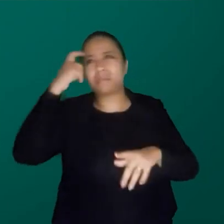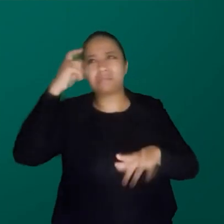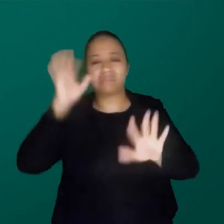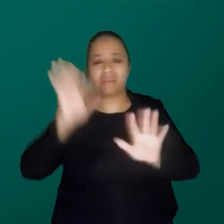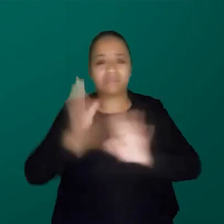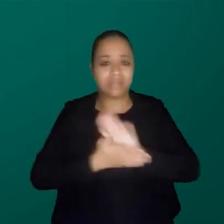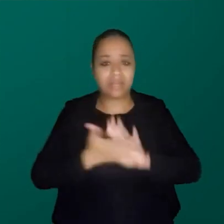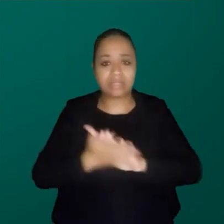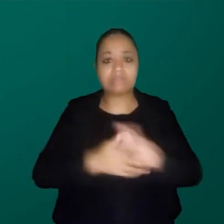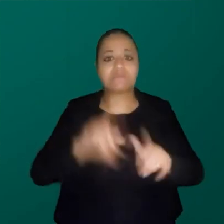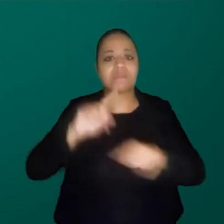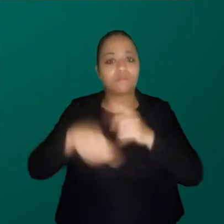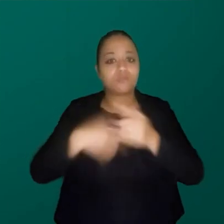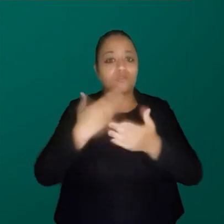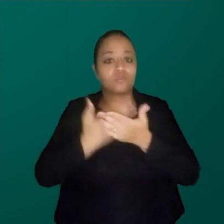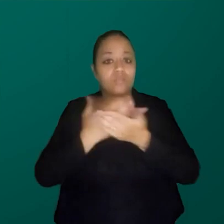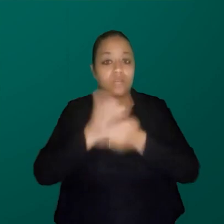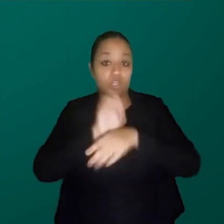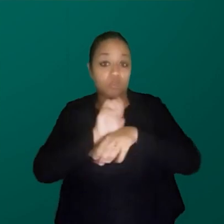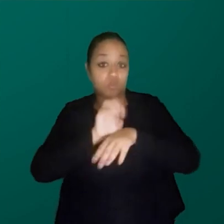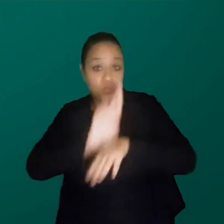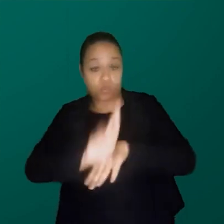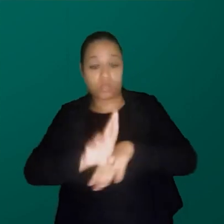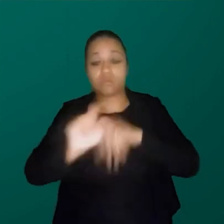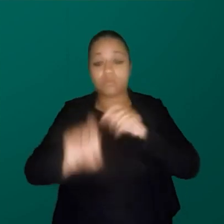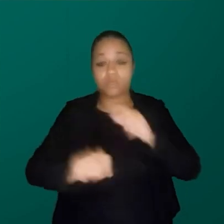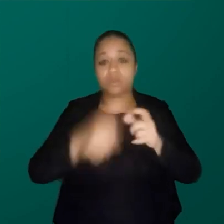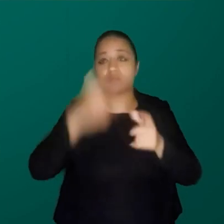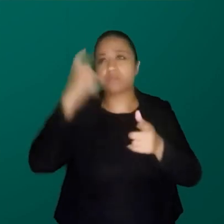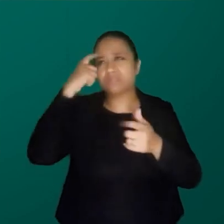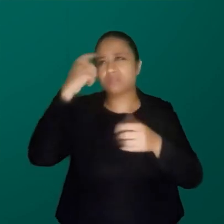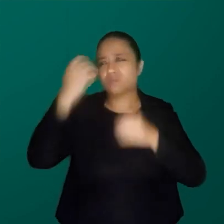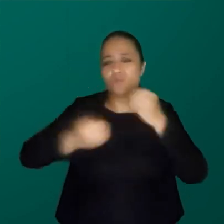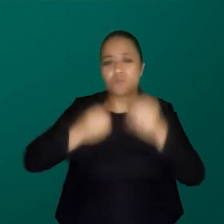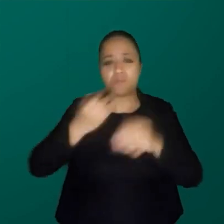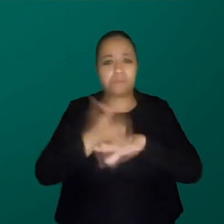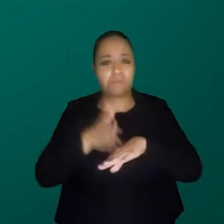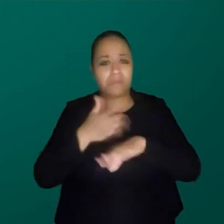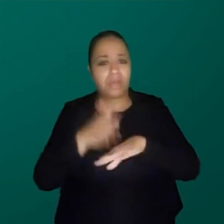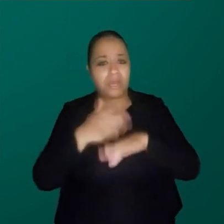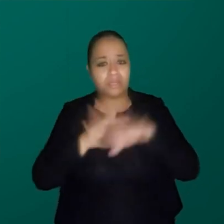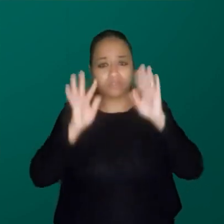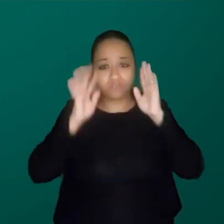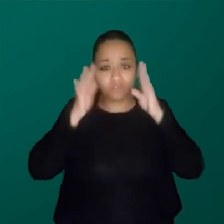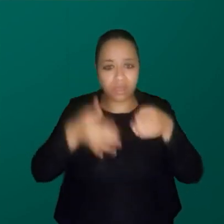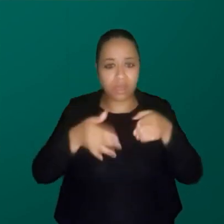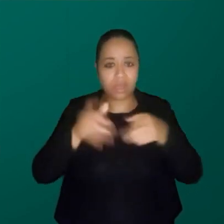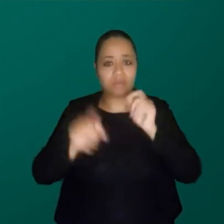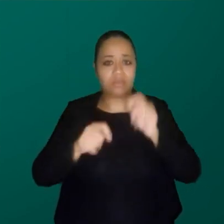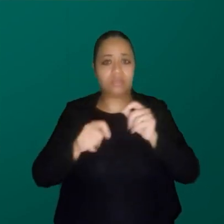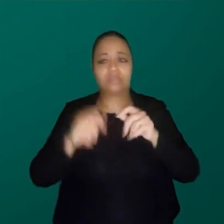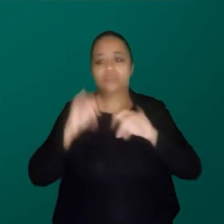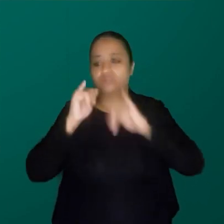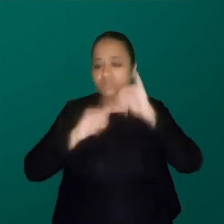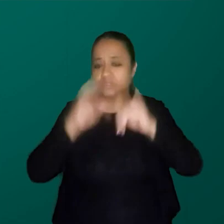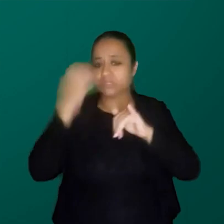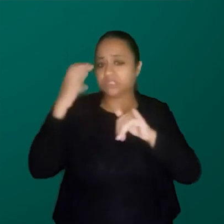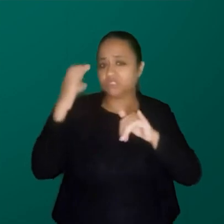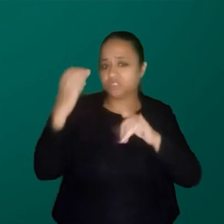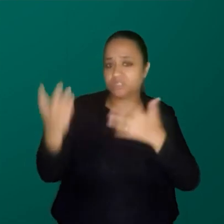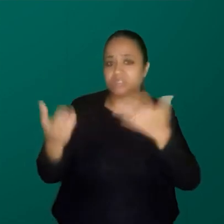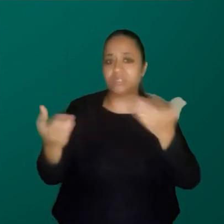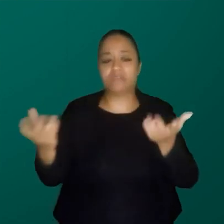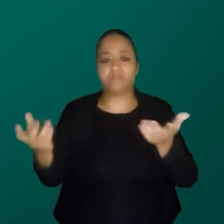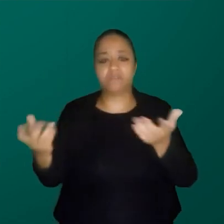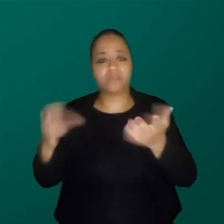E quando eu fui fazer doutorado, a minha intenção era como que eu vou olhar para essas melhores práticas de divulgação científica, quem que está bombando, quem que está chegando a milhões